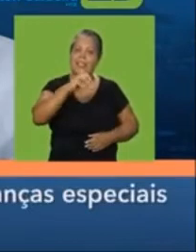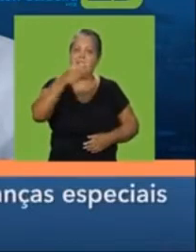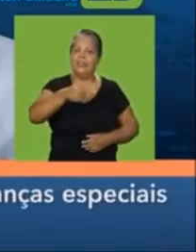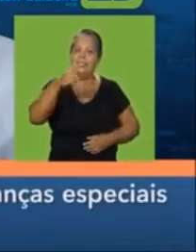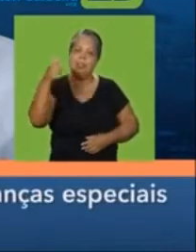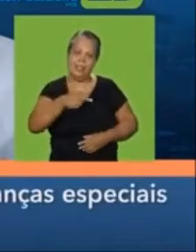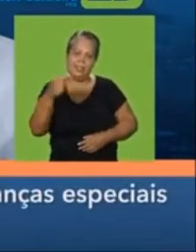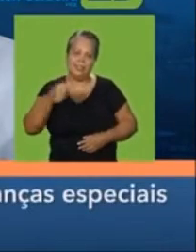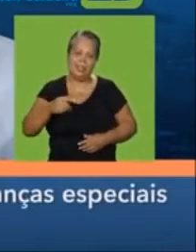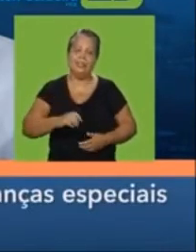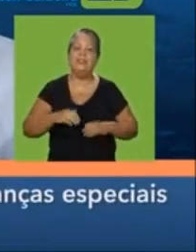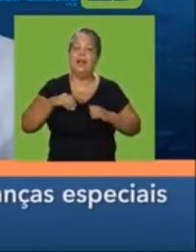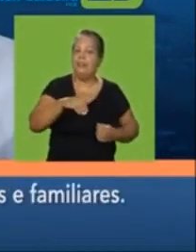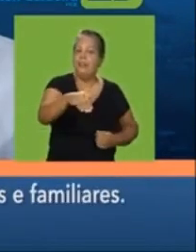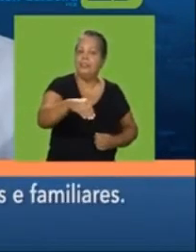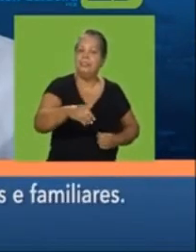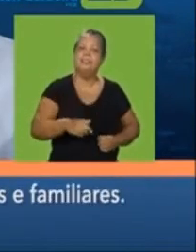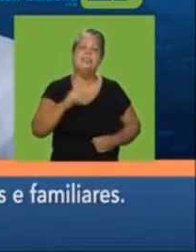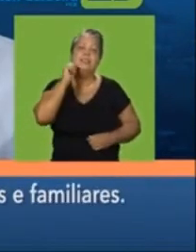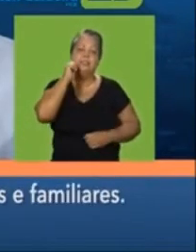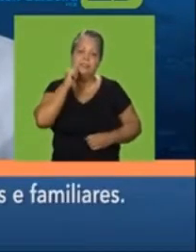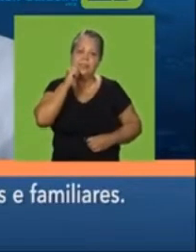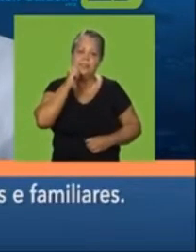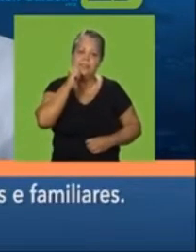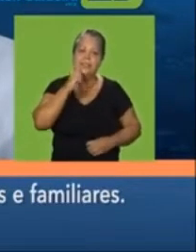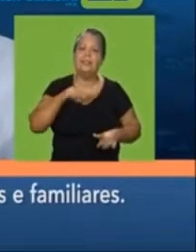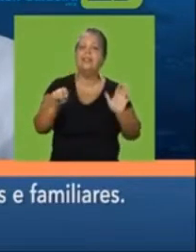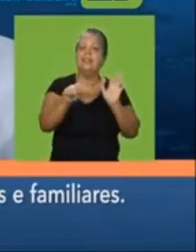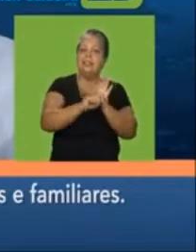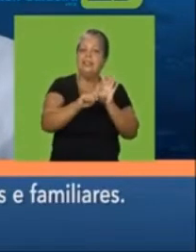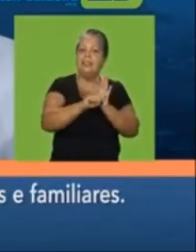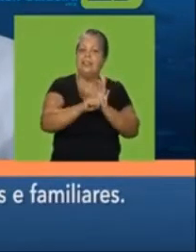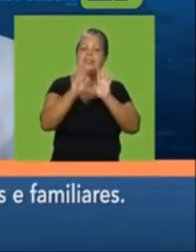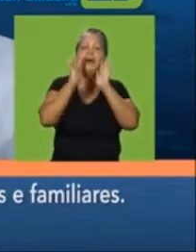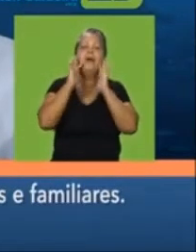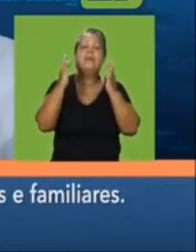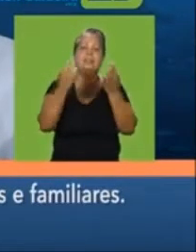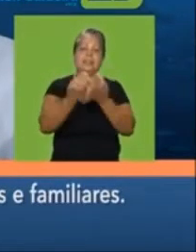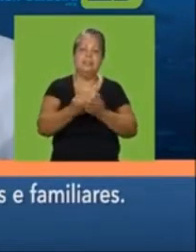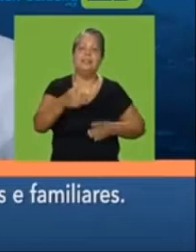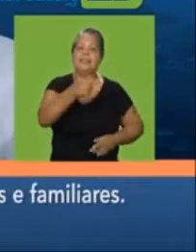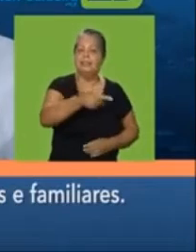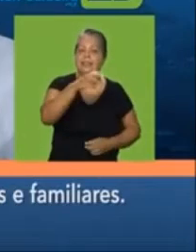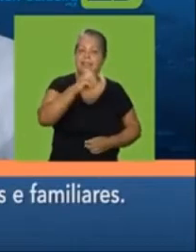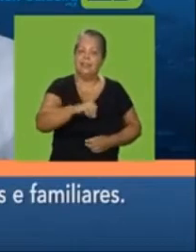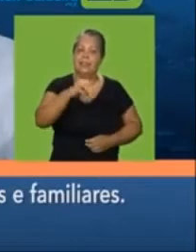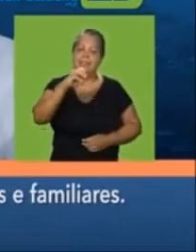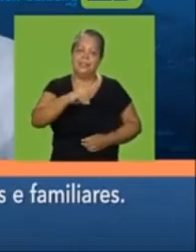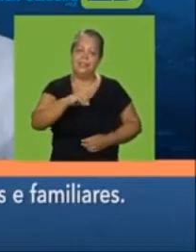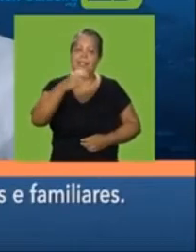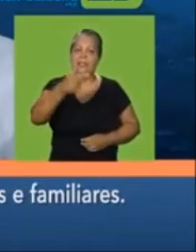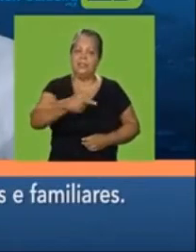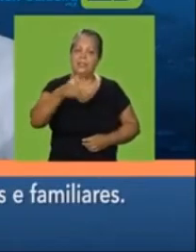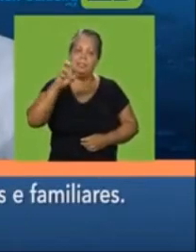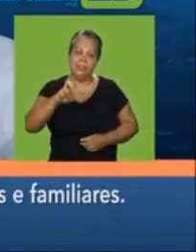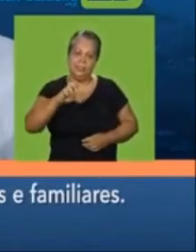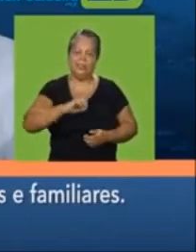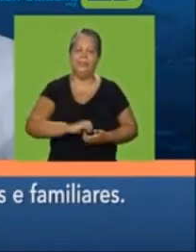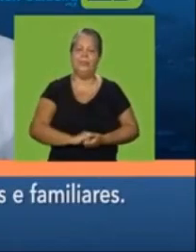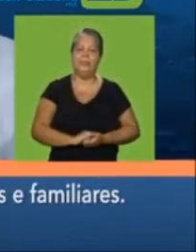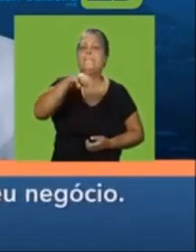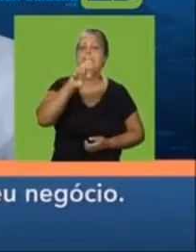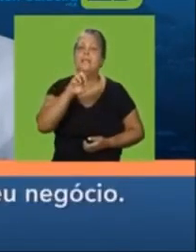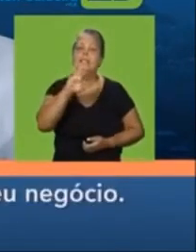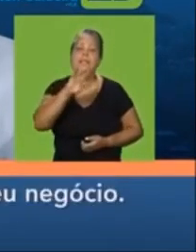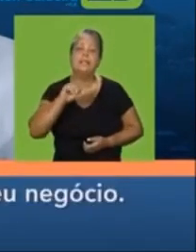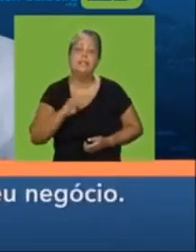7277, avante. Com Eduardo Paes, pelo auxílio de dependentes químicos familiares, Tabata Queiroz, 70025.